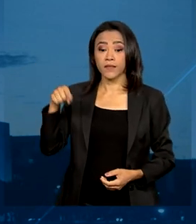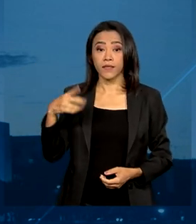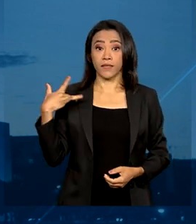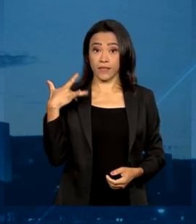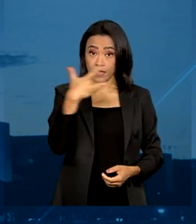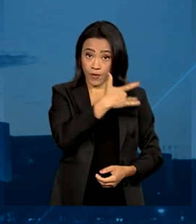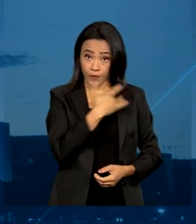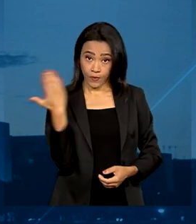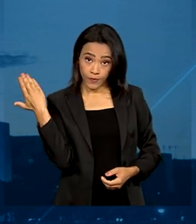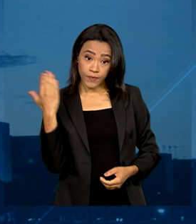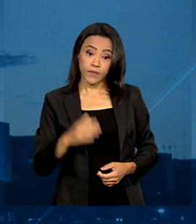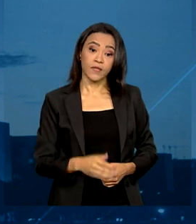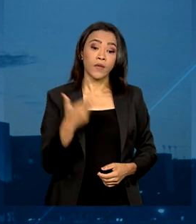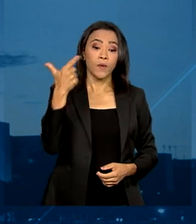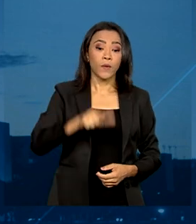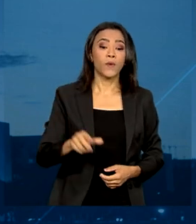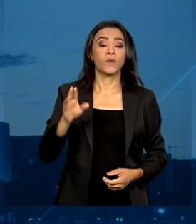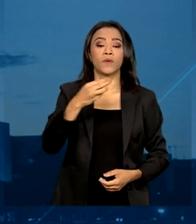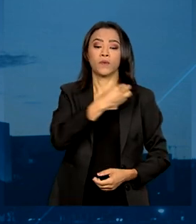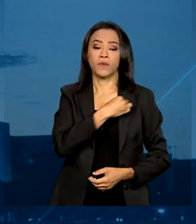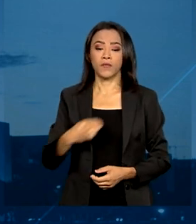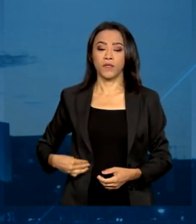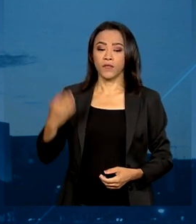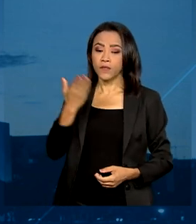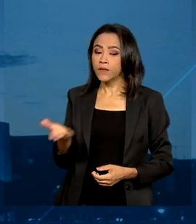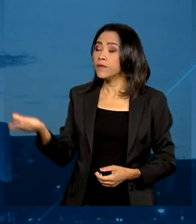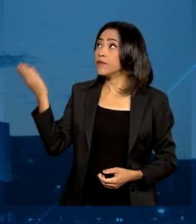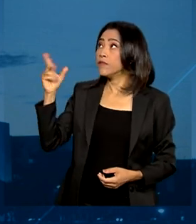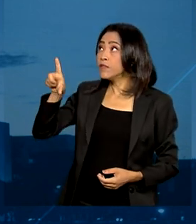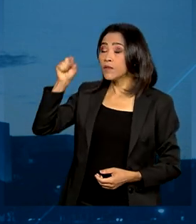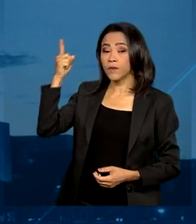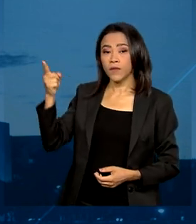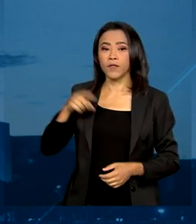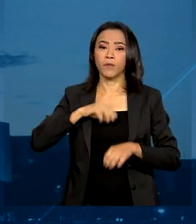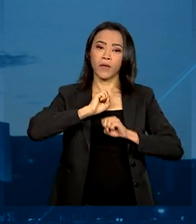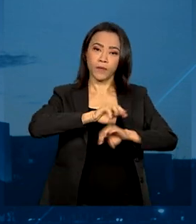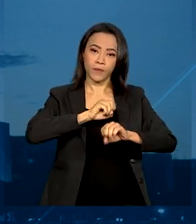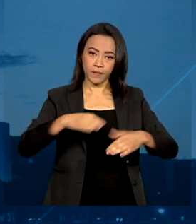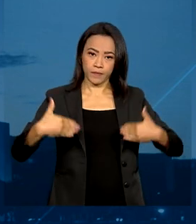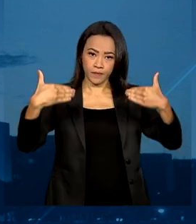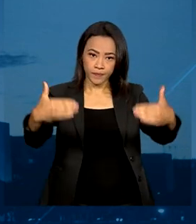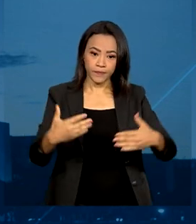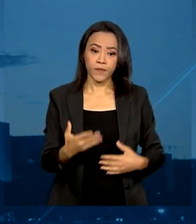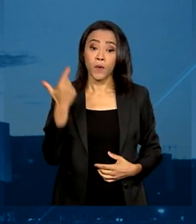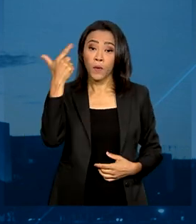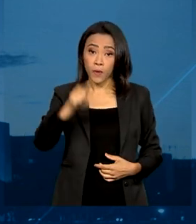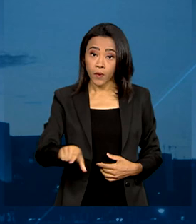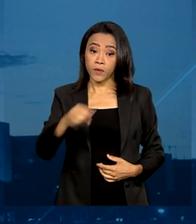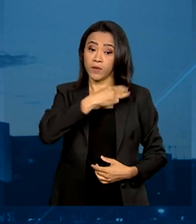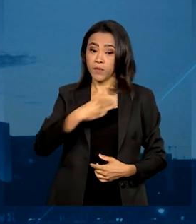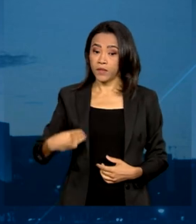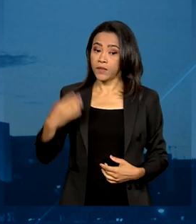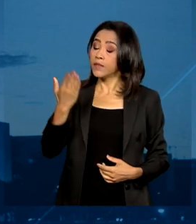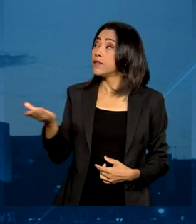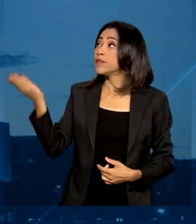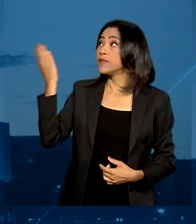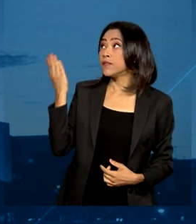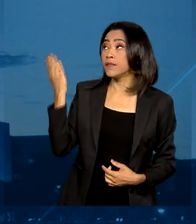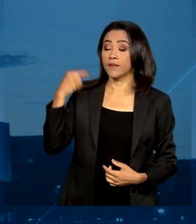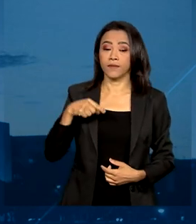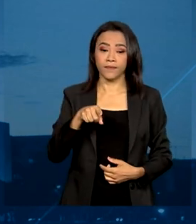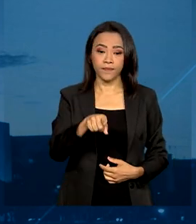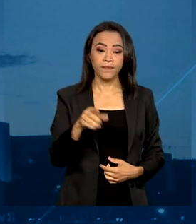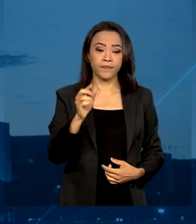da Saúde, Camilo Santana foi escolhido para o Ministério da Educação, Esther Dueck para o Ministério da Gestão,